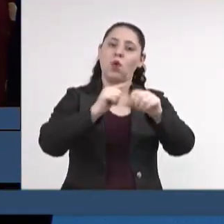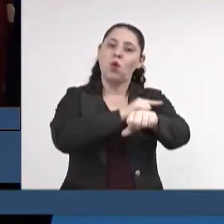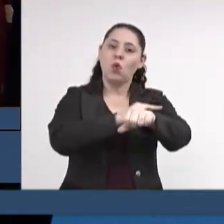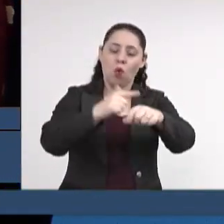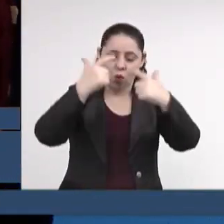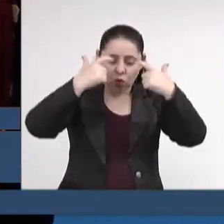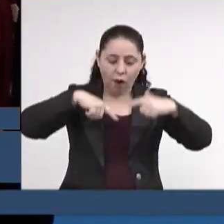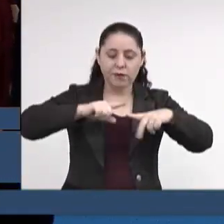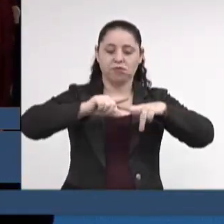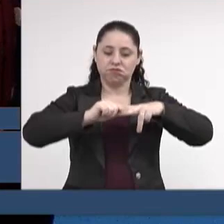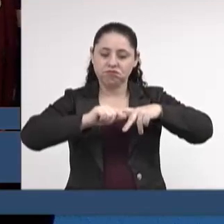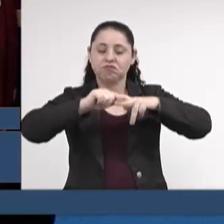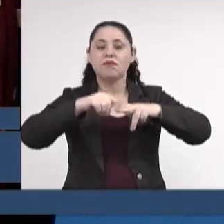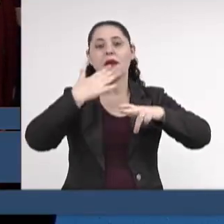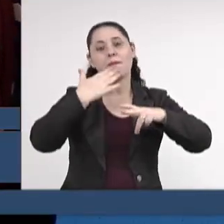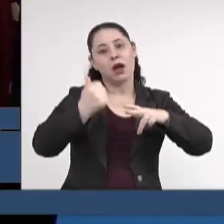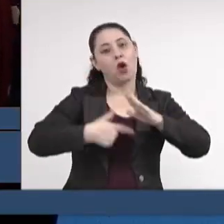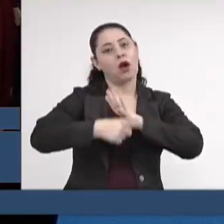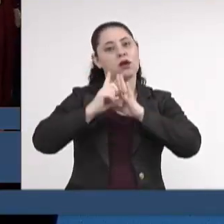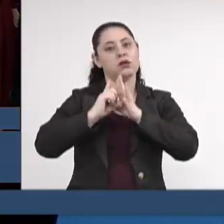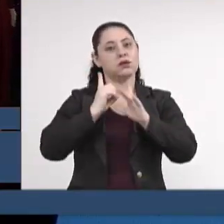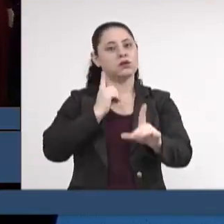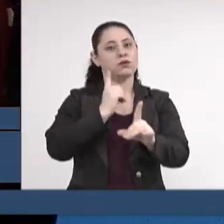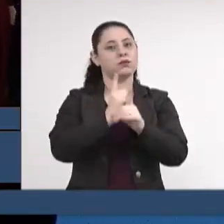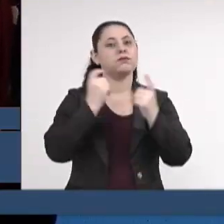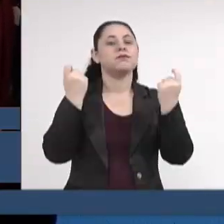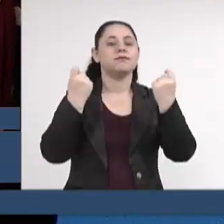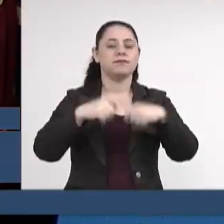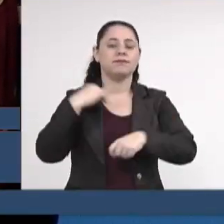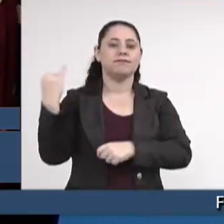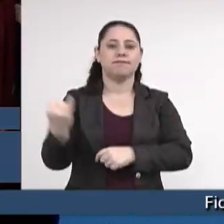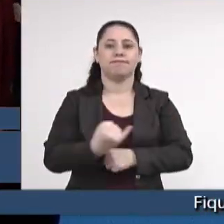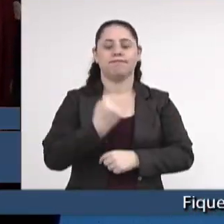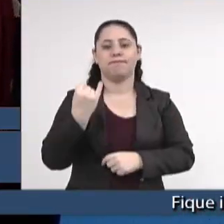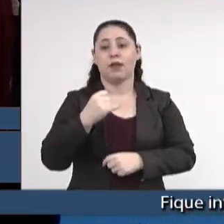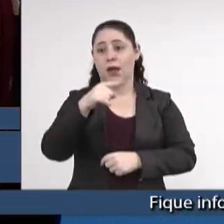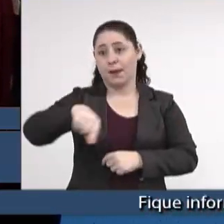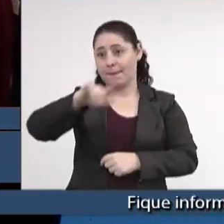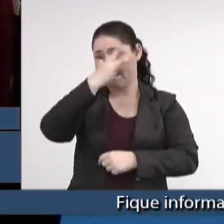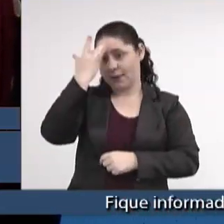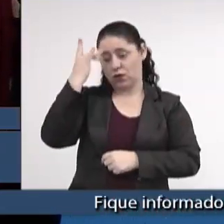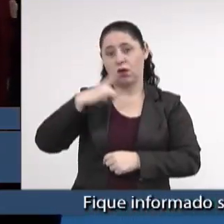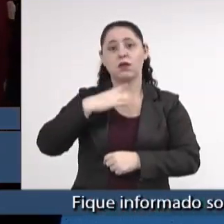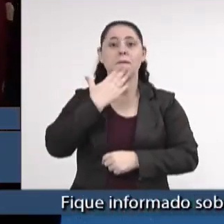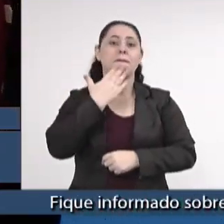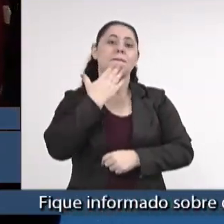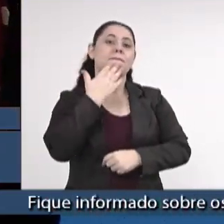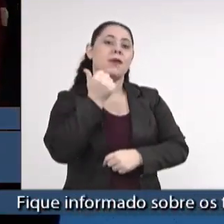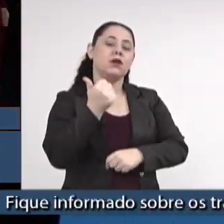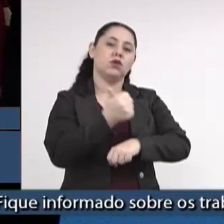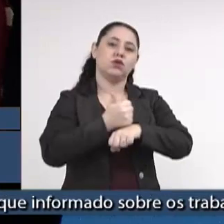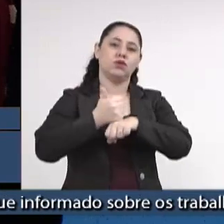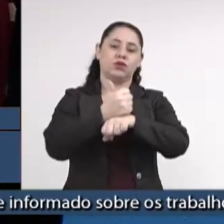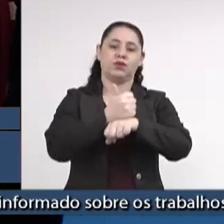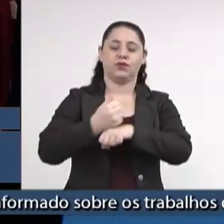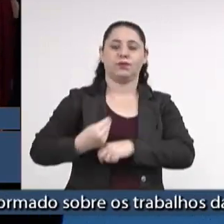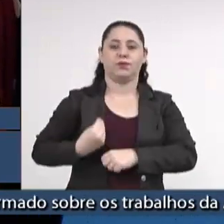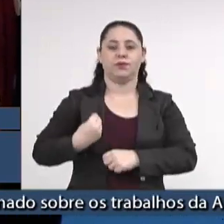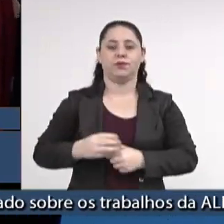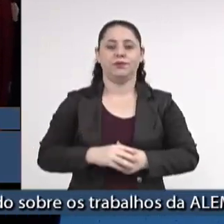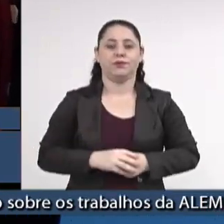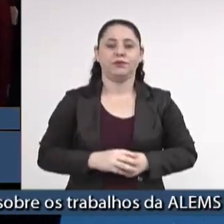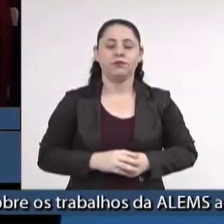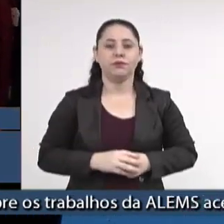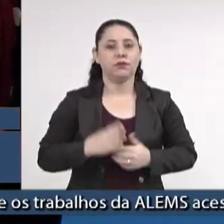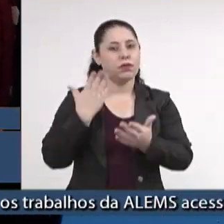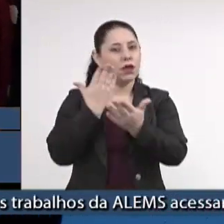O diagnóstico precoce, portanto, é essencial para que essas pessoas tenham melhor qualidade de vida.